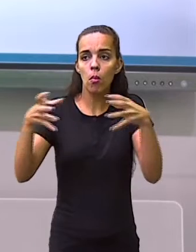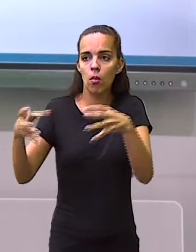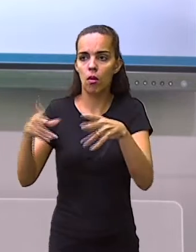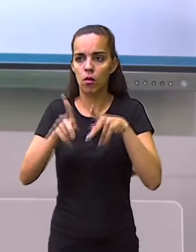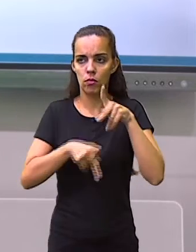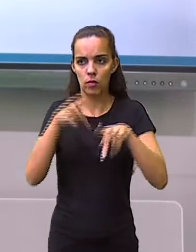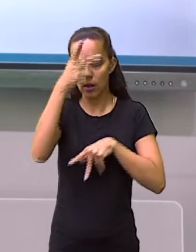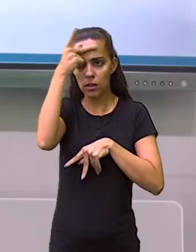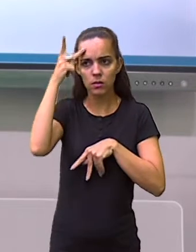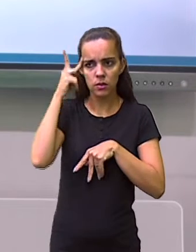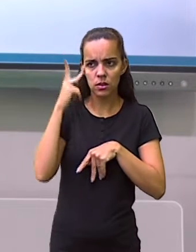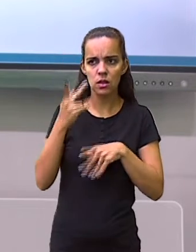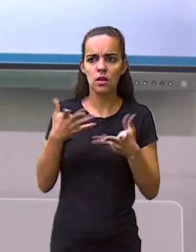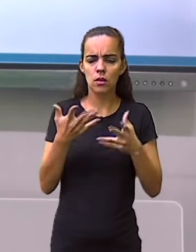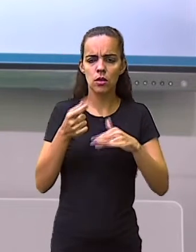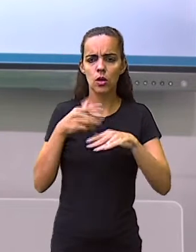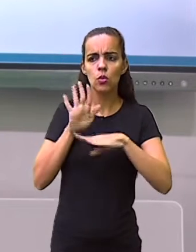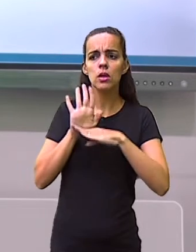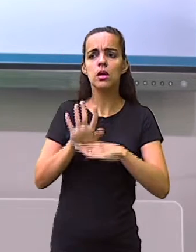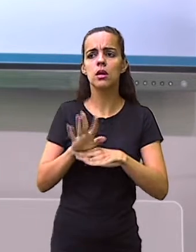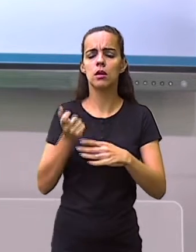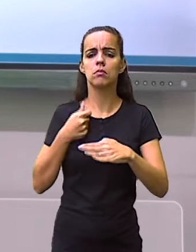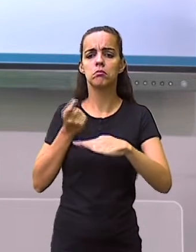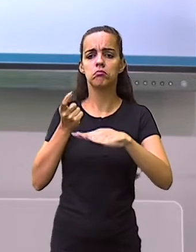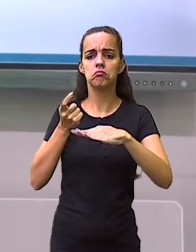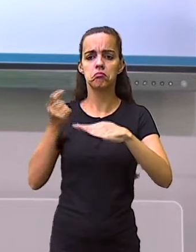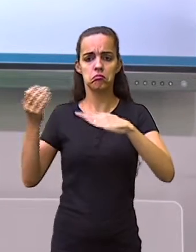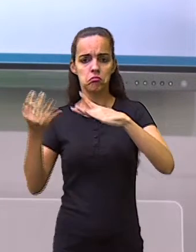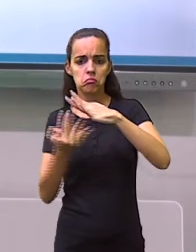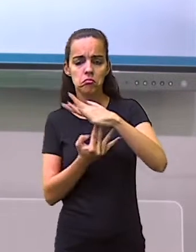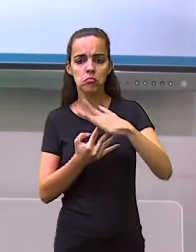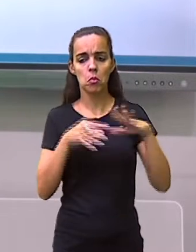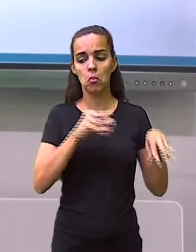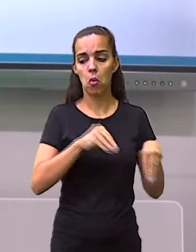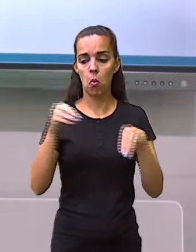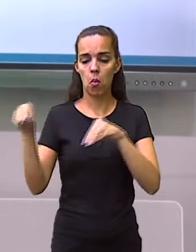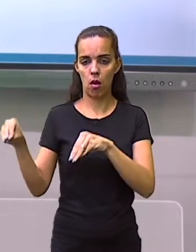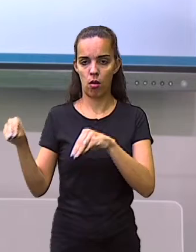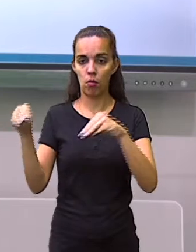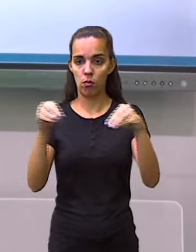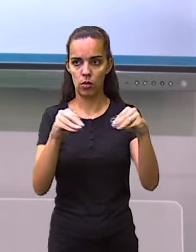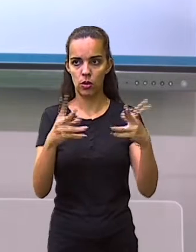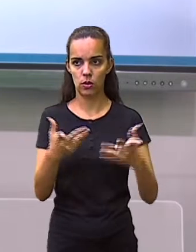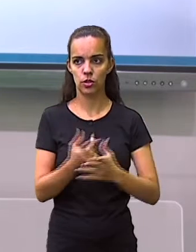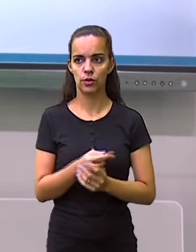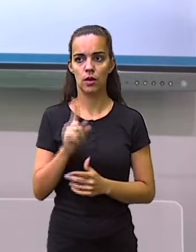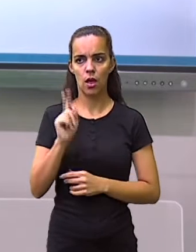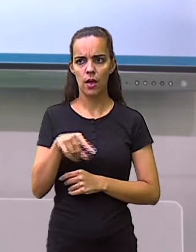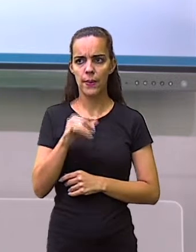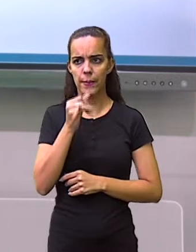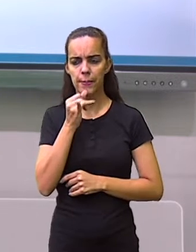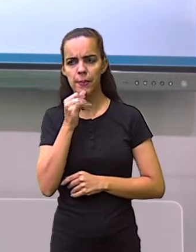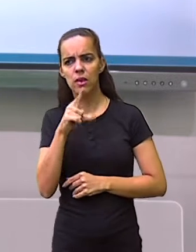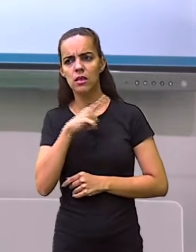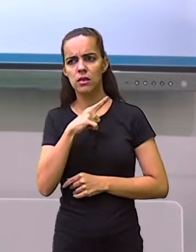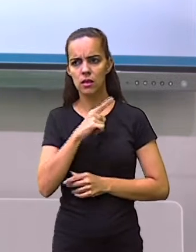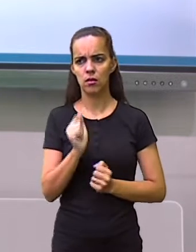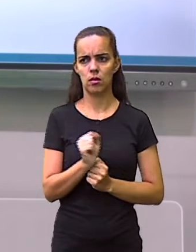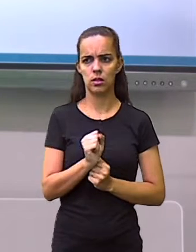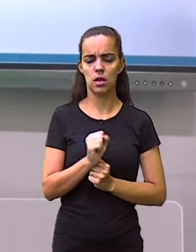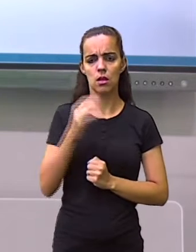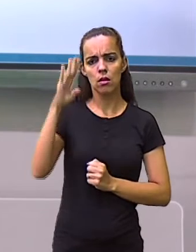ainda hoje, a migrar de uma área para outra? Note que dentre as